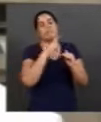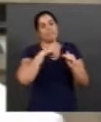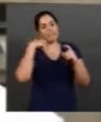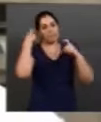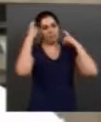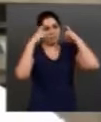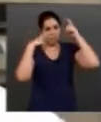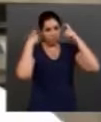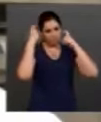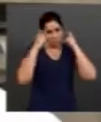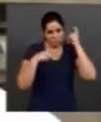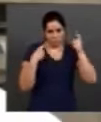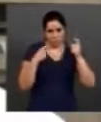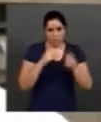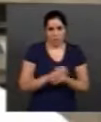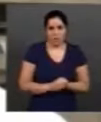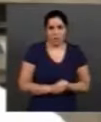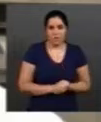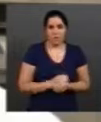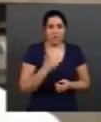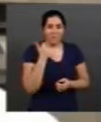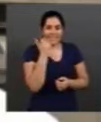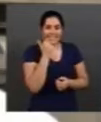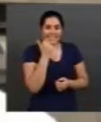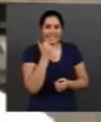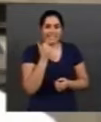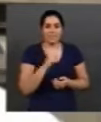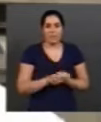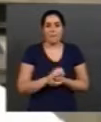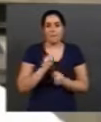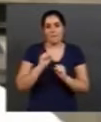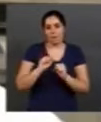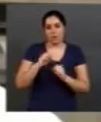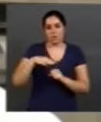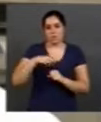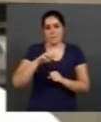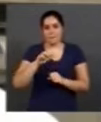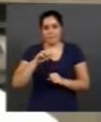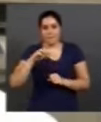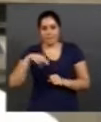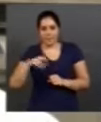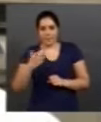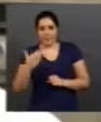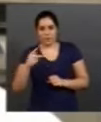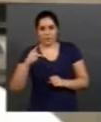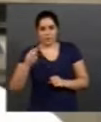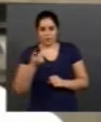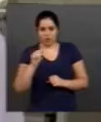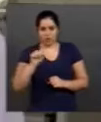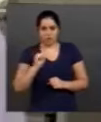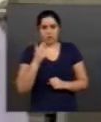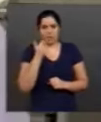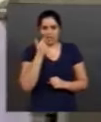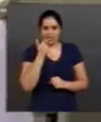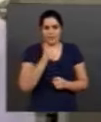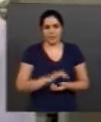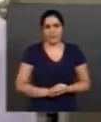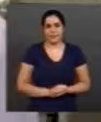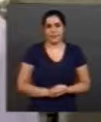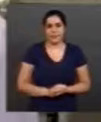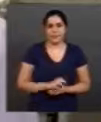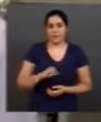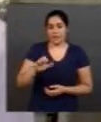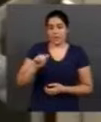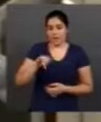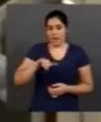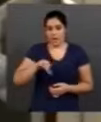com o excesso de flúor em função de uma possível florose que pode acontecer. Caio é bolsista no